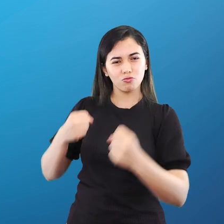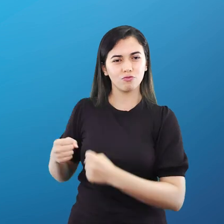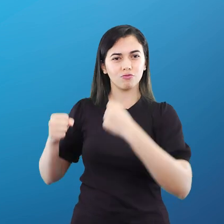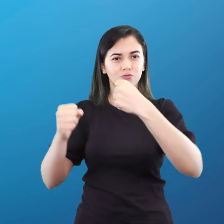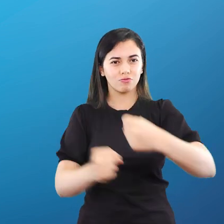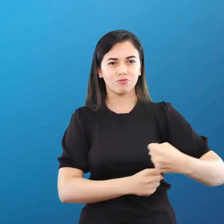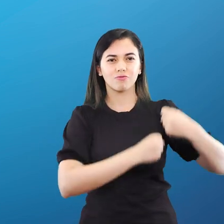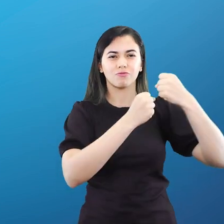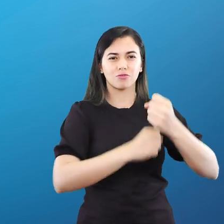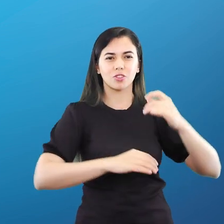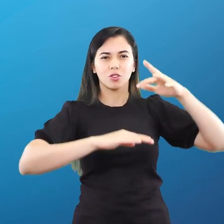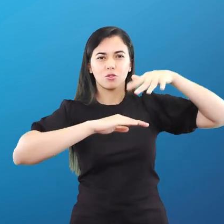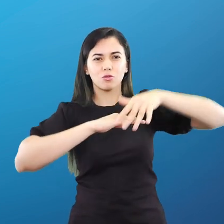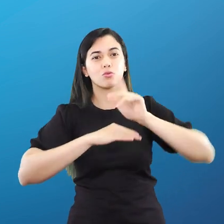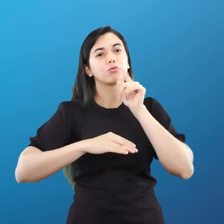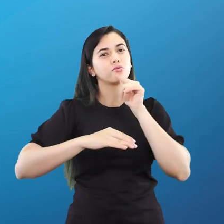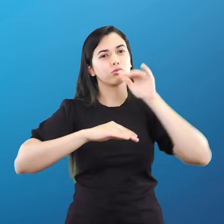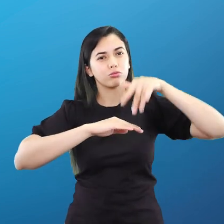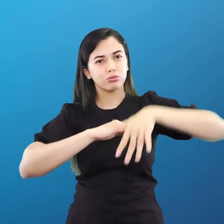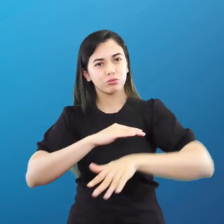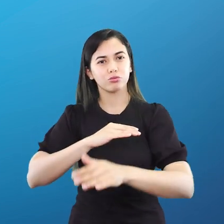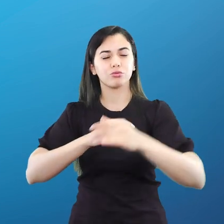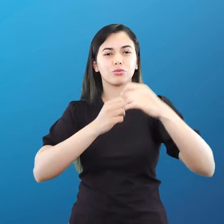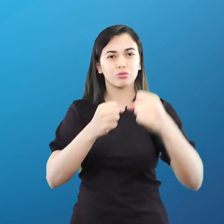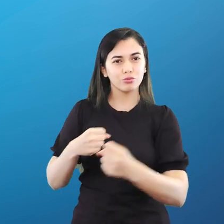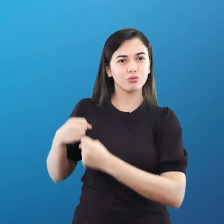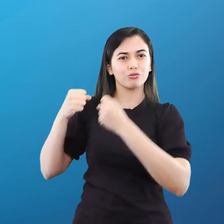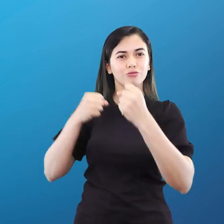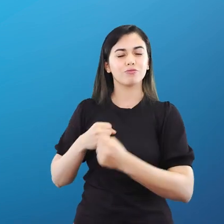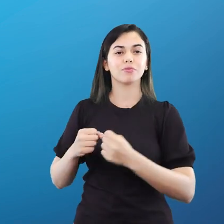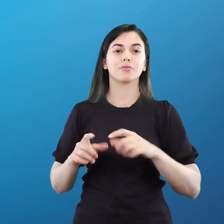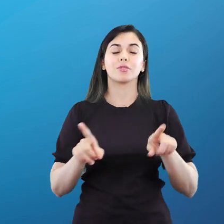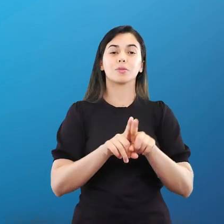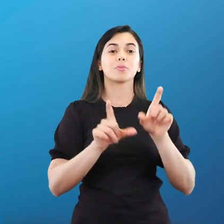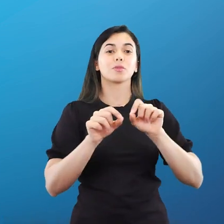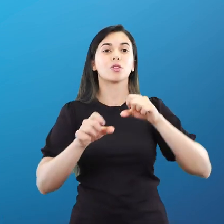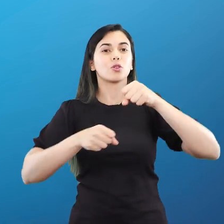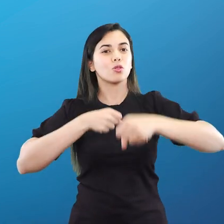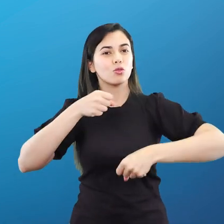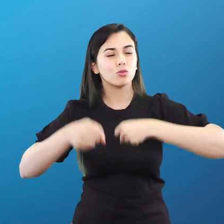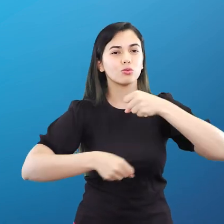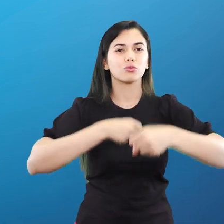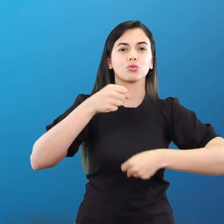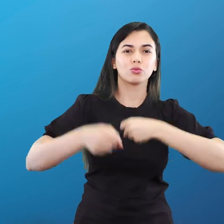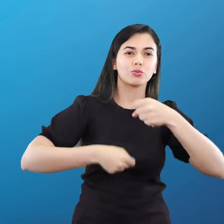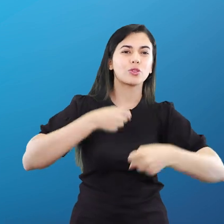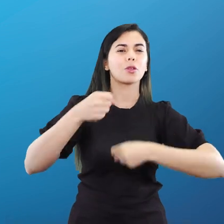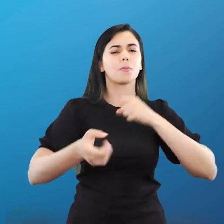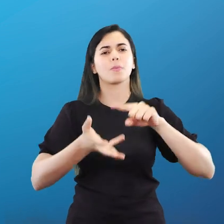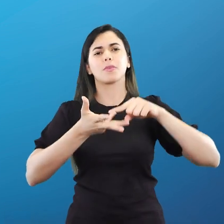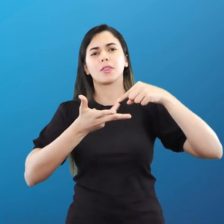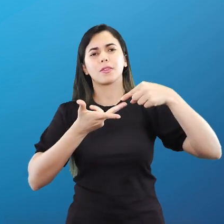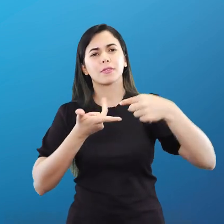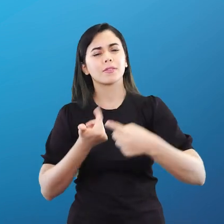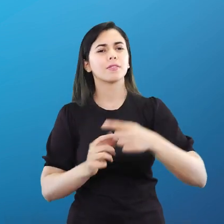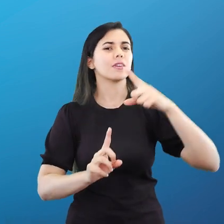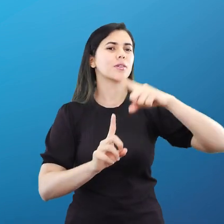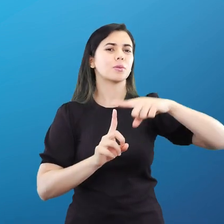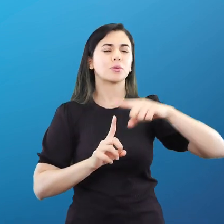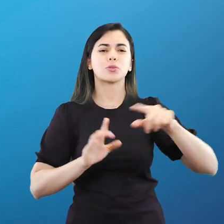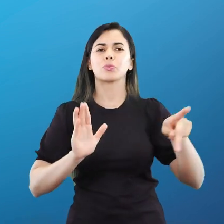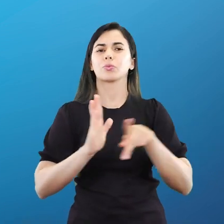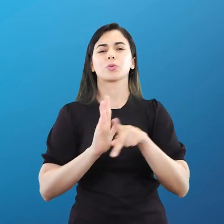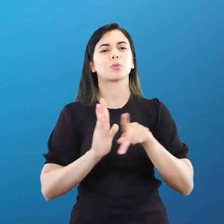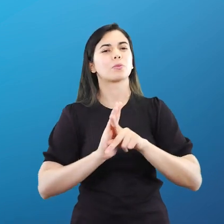veloz, com cachoeira e tal. E o ciclismo em várias modalidades, como BMX, freestyle, BMX,